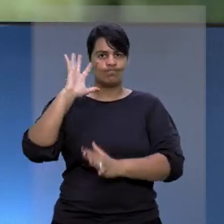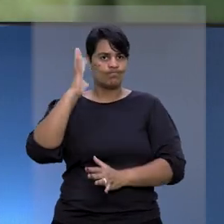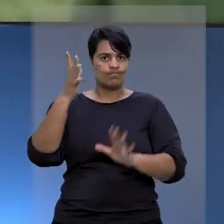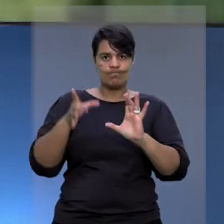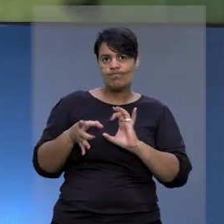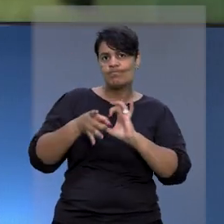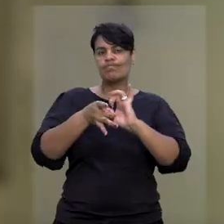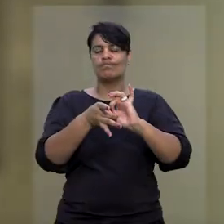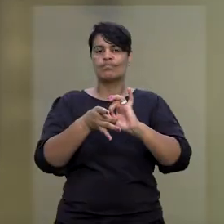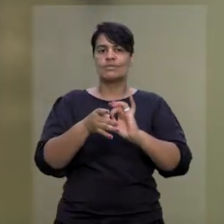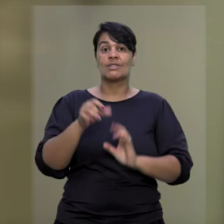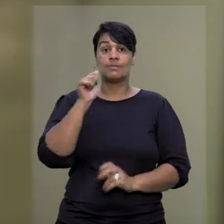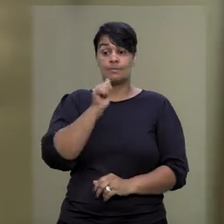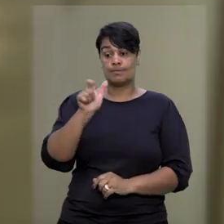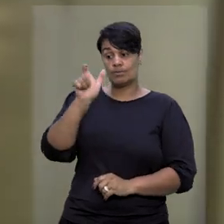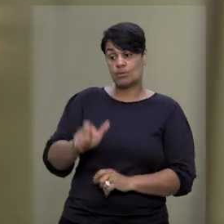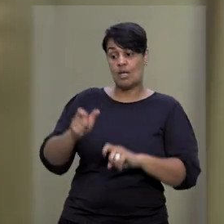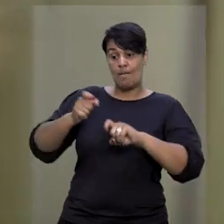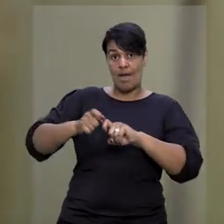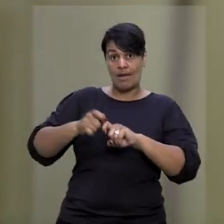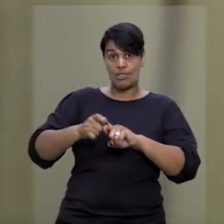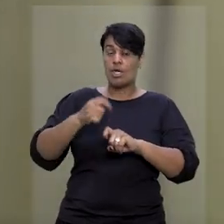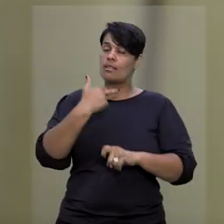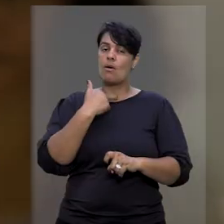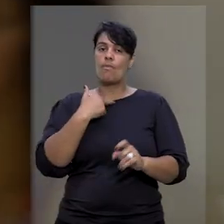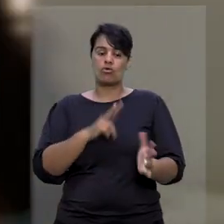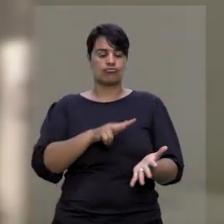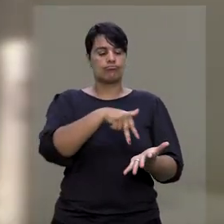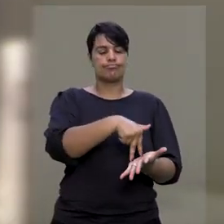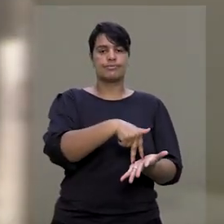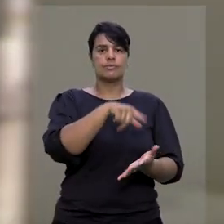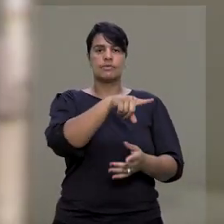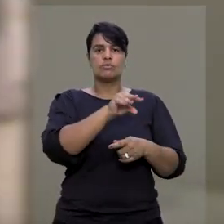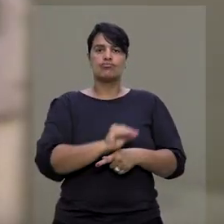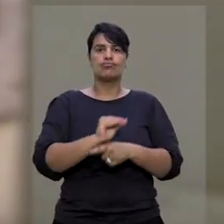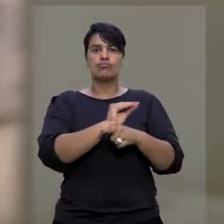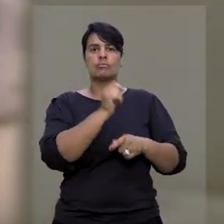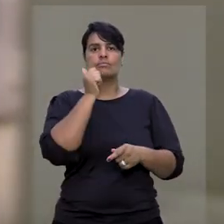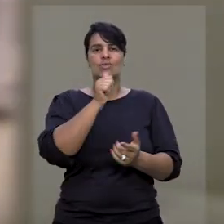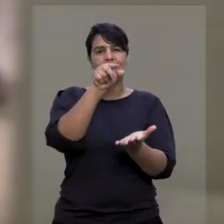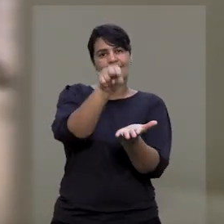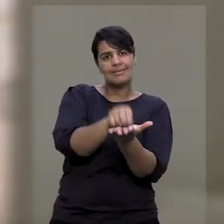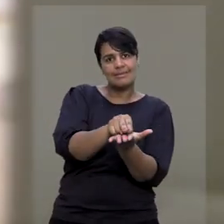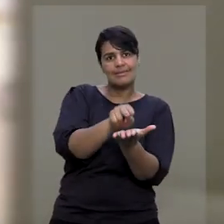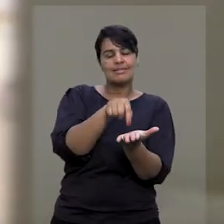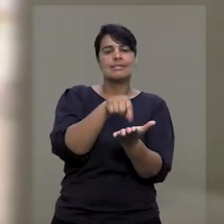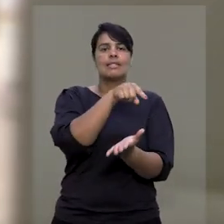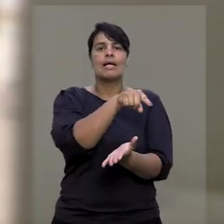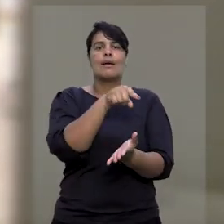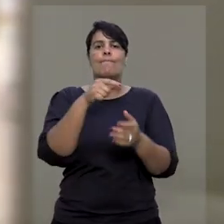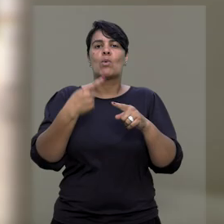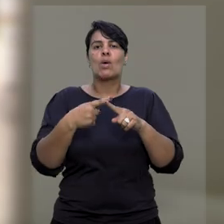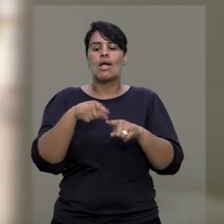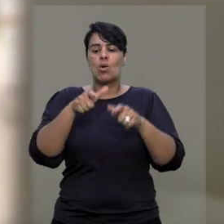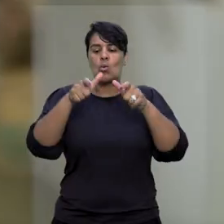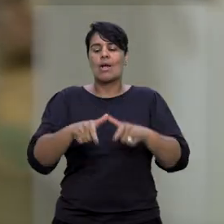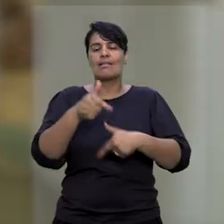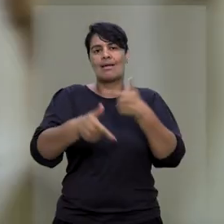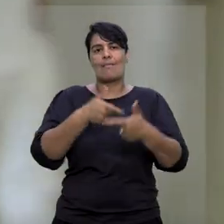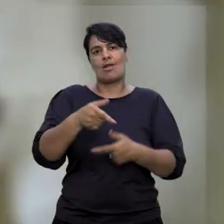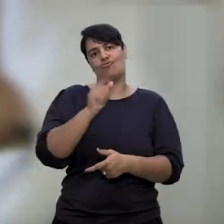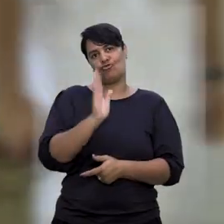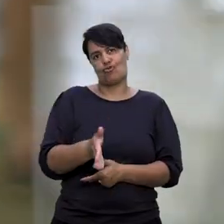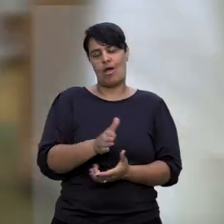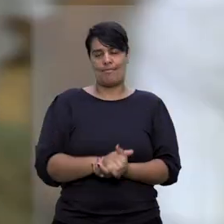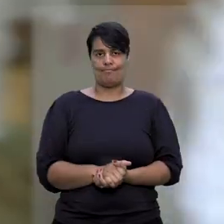colegiado entendeu que uma médica não pode ser nomeada para atuar como curadora de uma paciente que está internada em uma clínica psiquiátrica